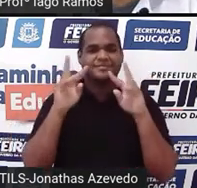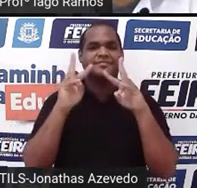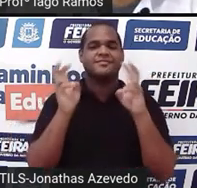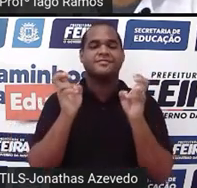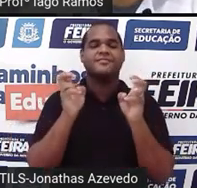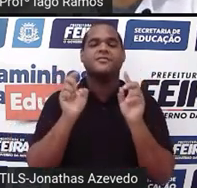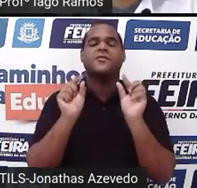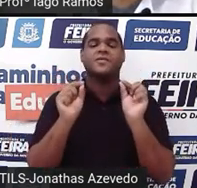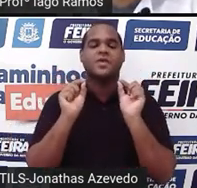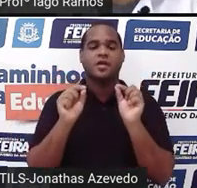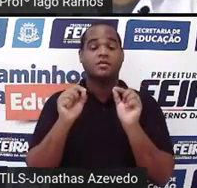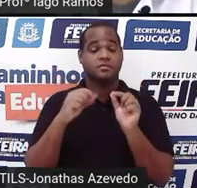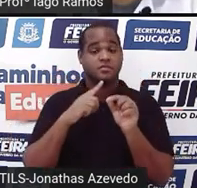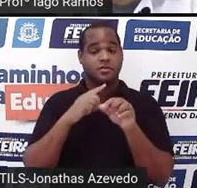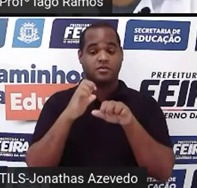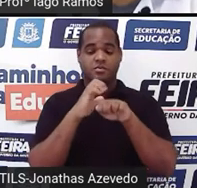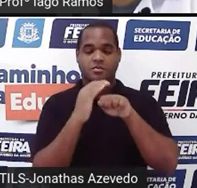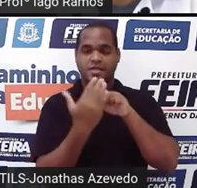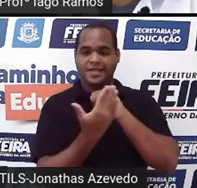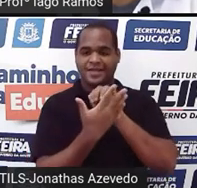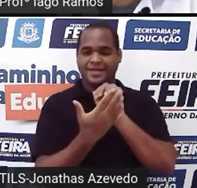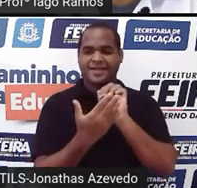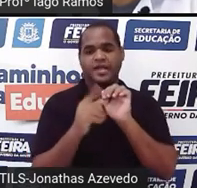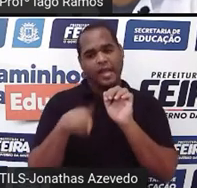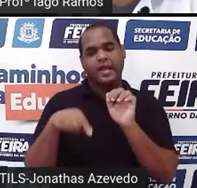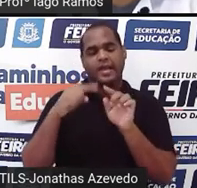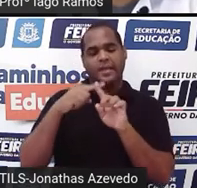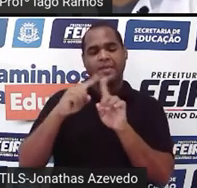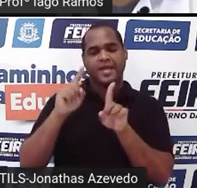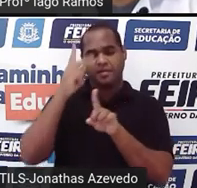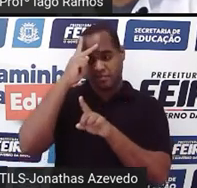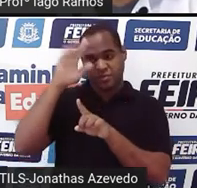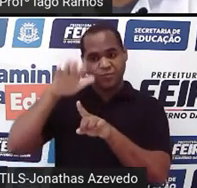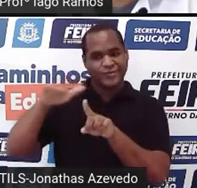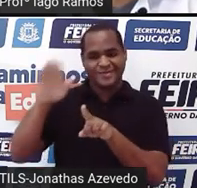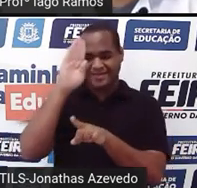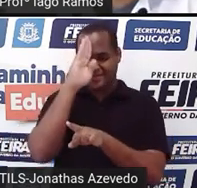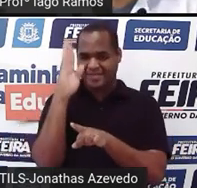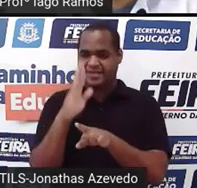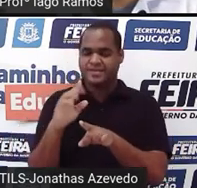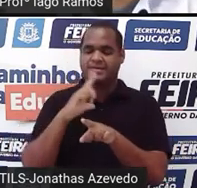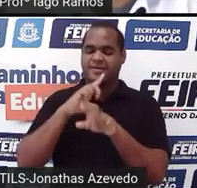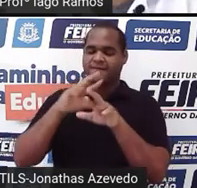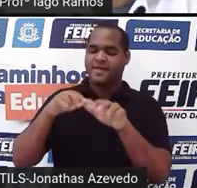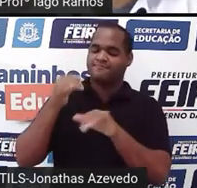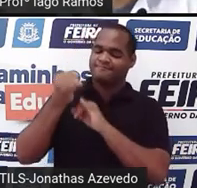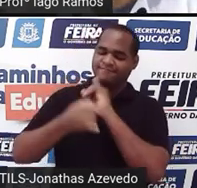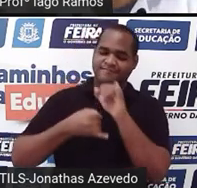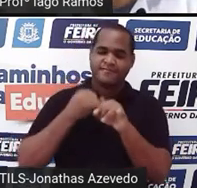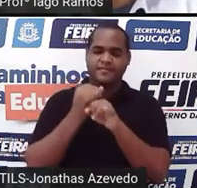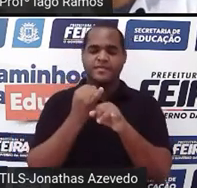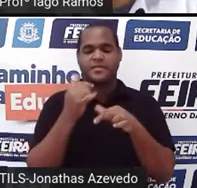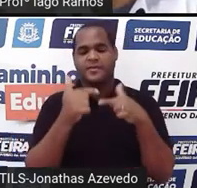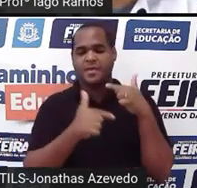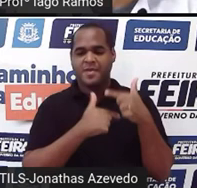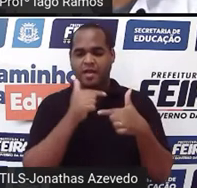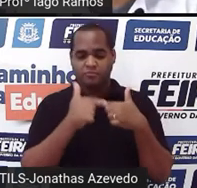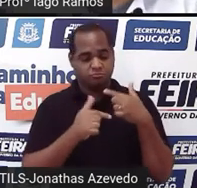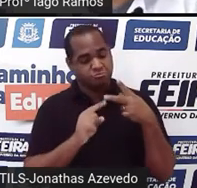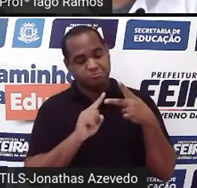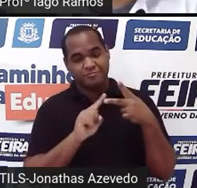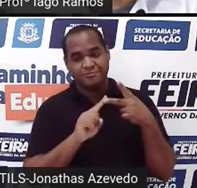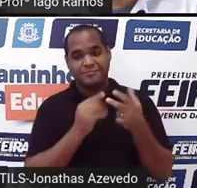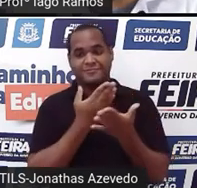ali tem, com a pandemia, mais brasileiros recorreram à internet para realizar atividades à distância, como trabalhar e estudar,